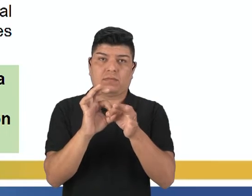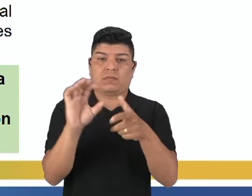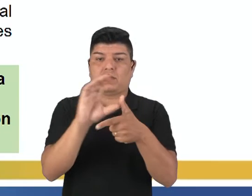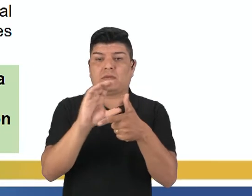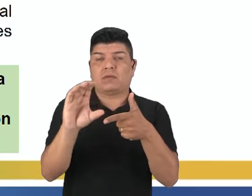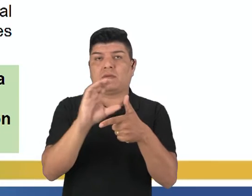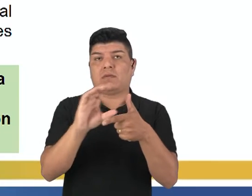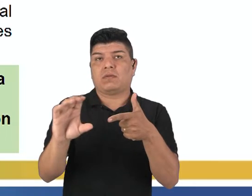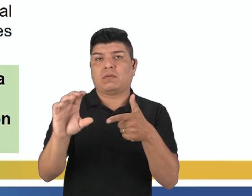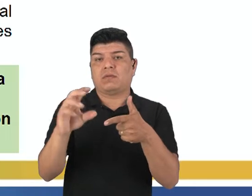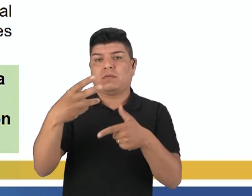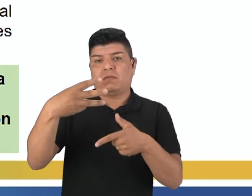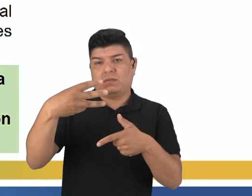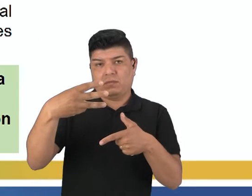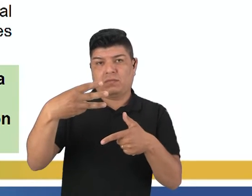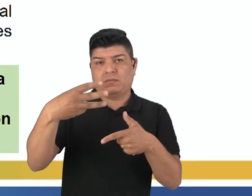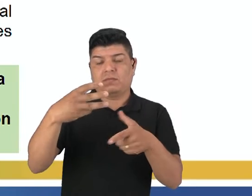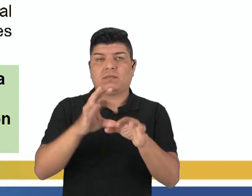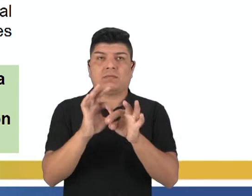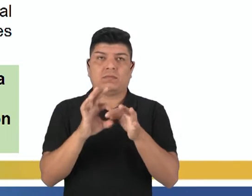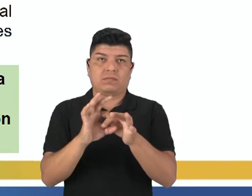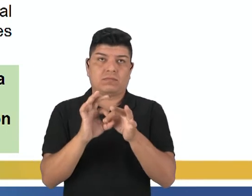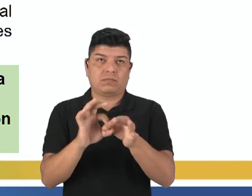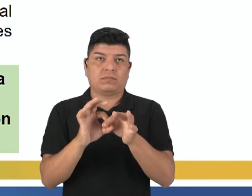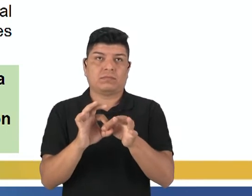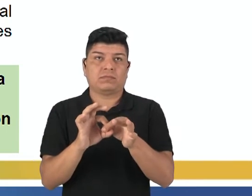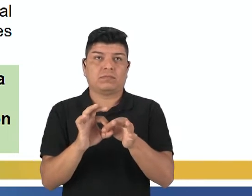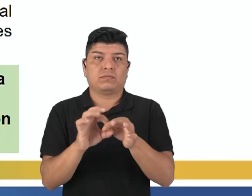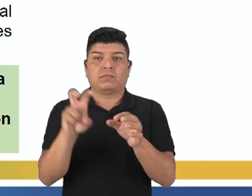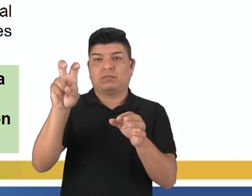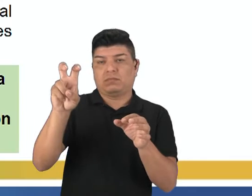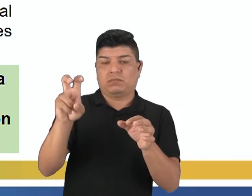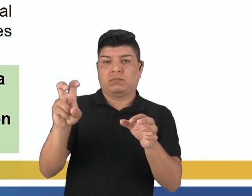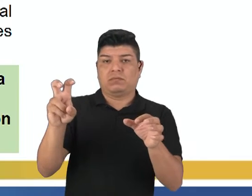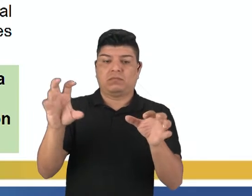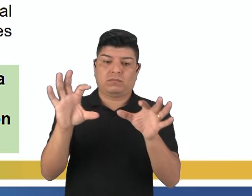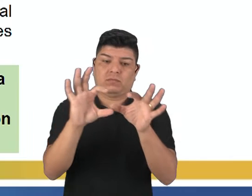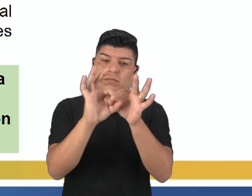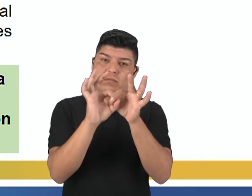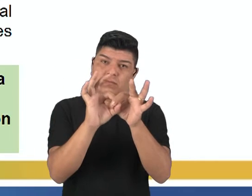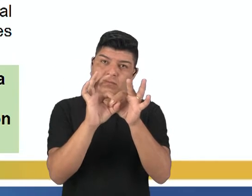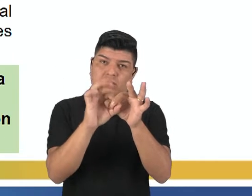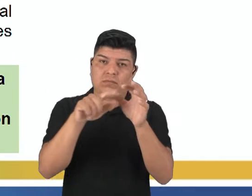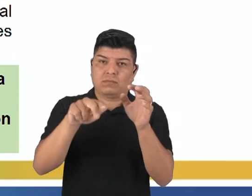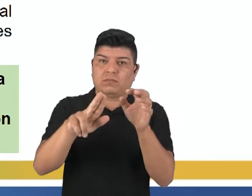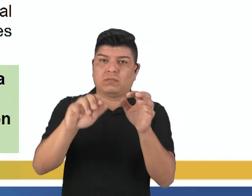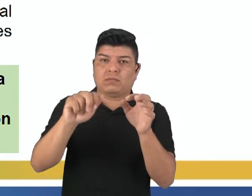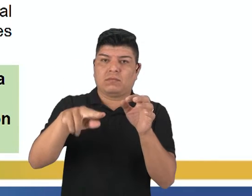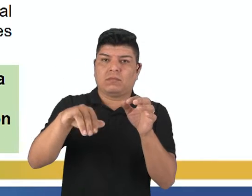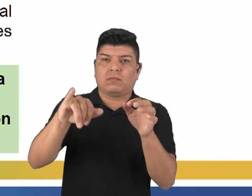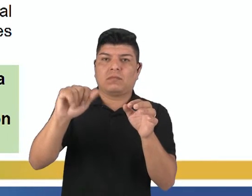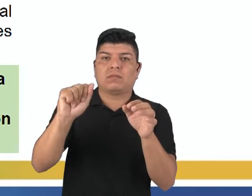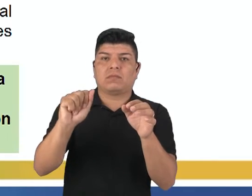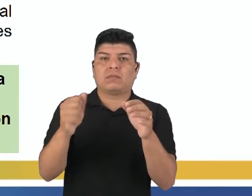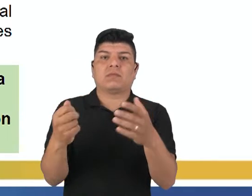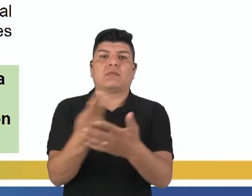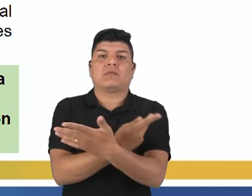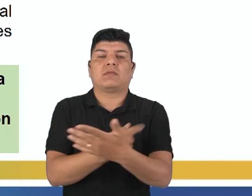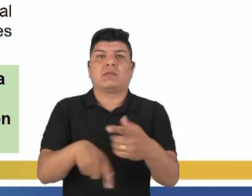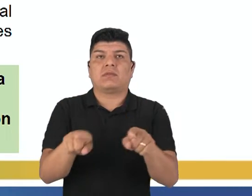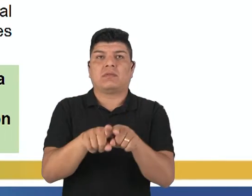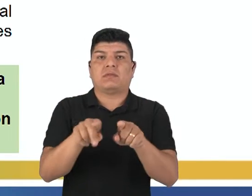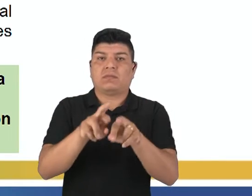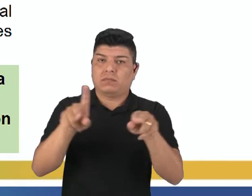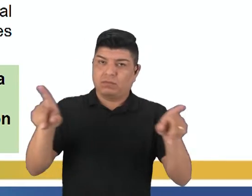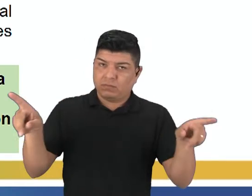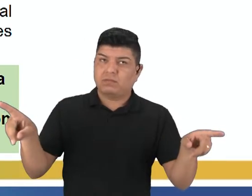carbono da 3'. Ou seja, a citocina do 5' se encaixa com a guanina da 3'. E ocorre também o